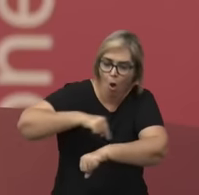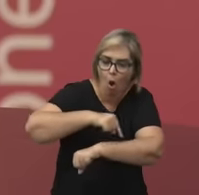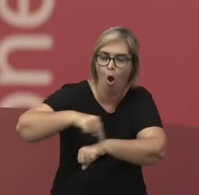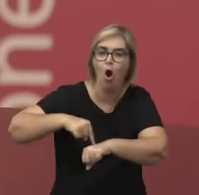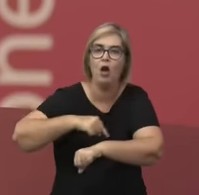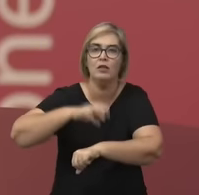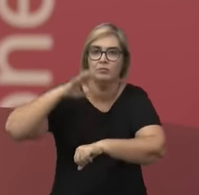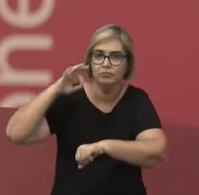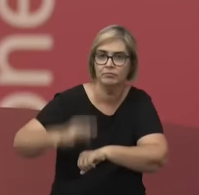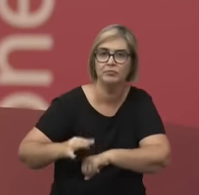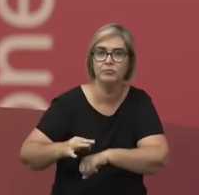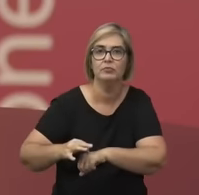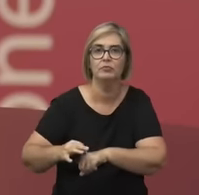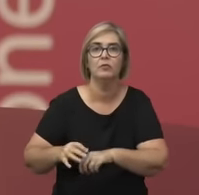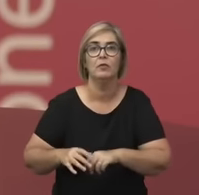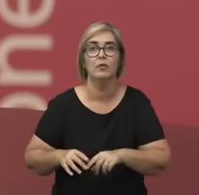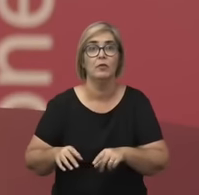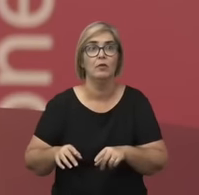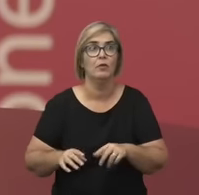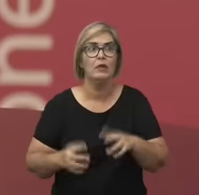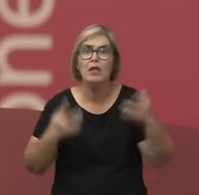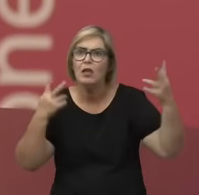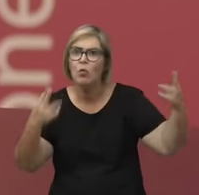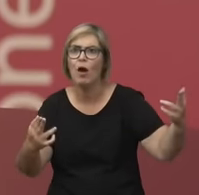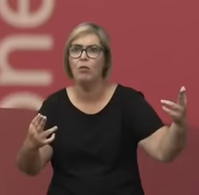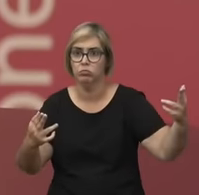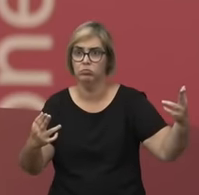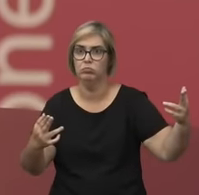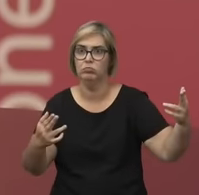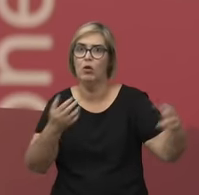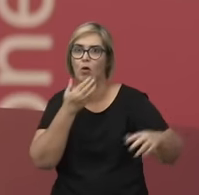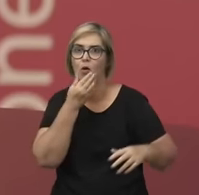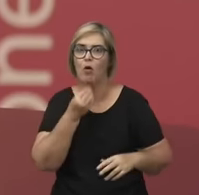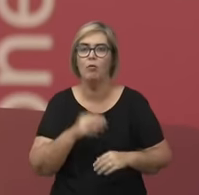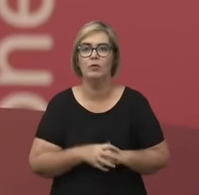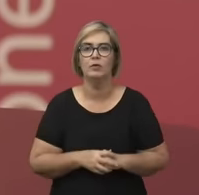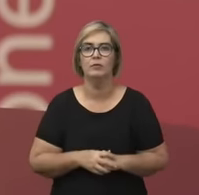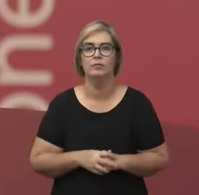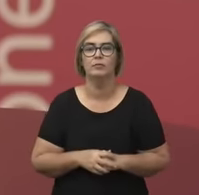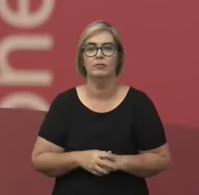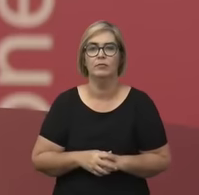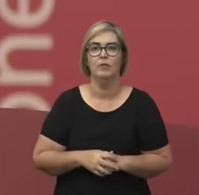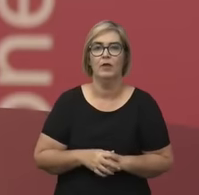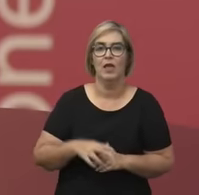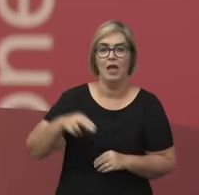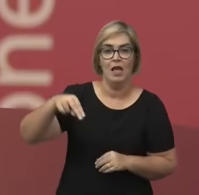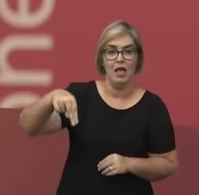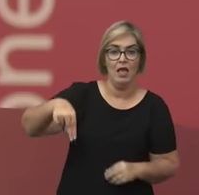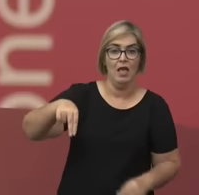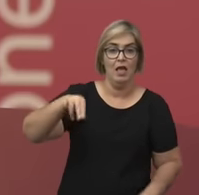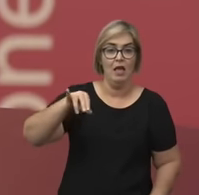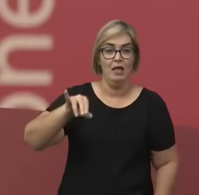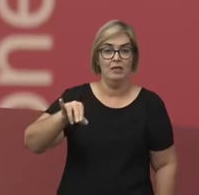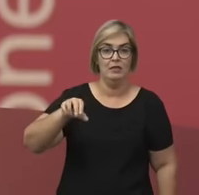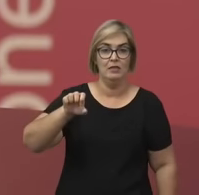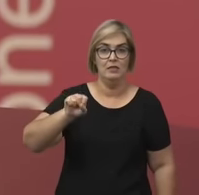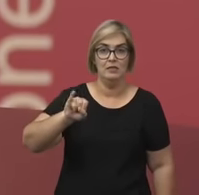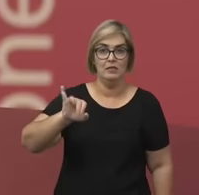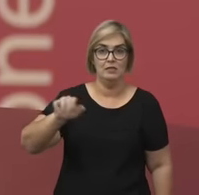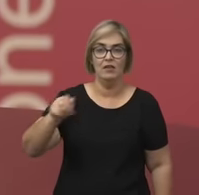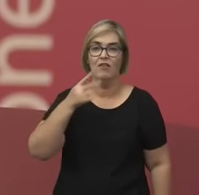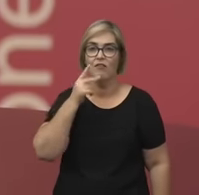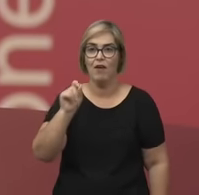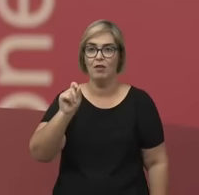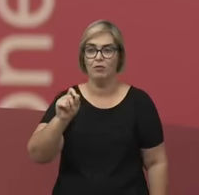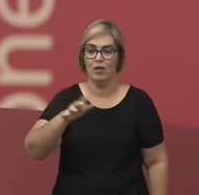e o máximo possível. a Anísia Floresta considera que a educação, o